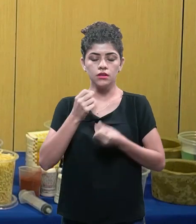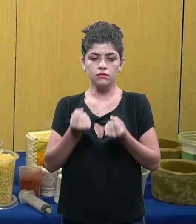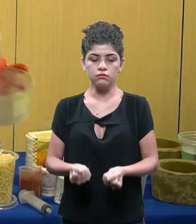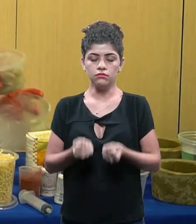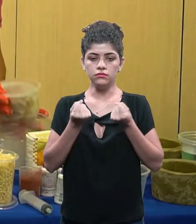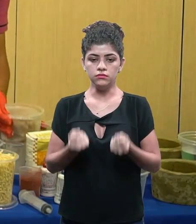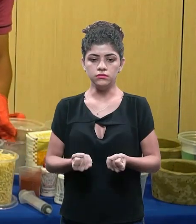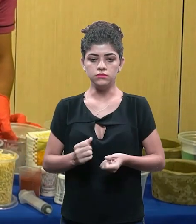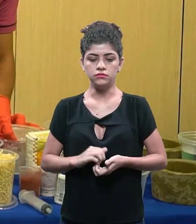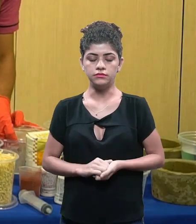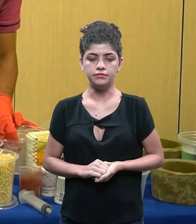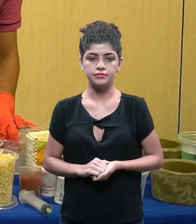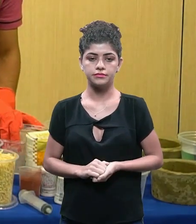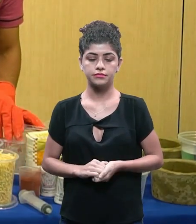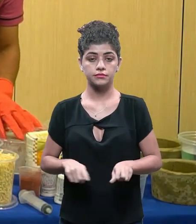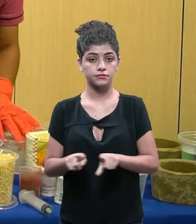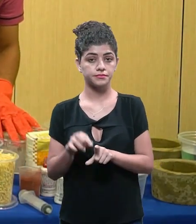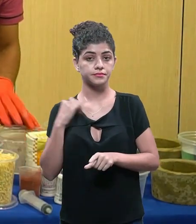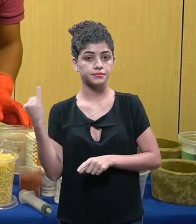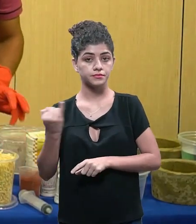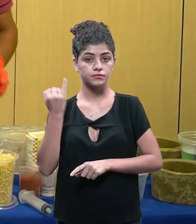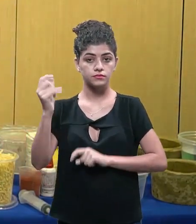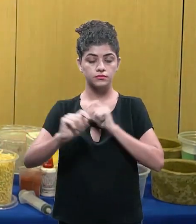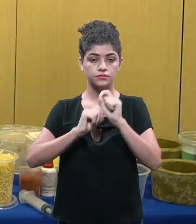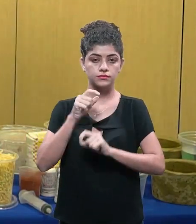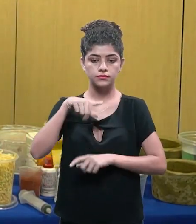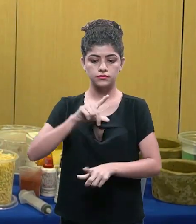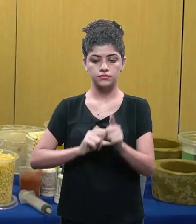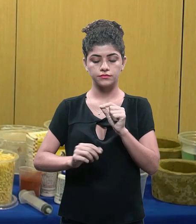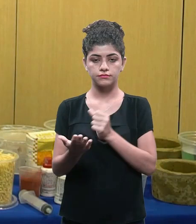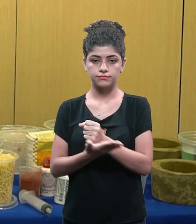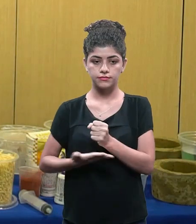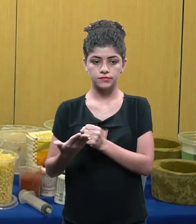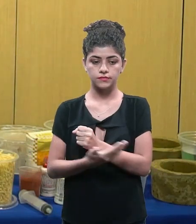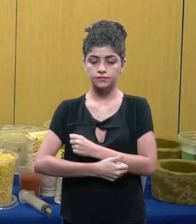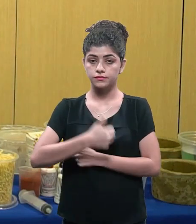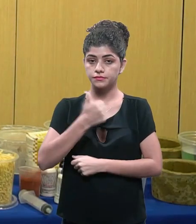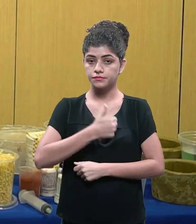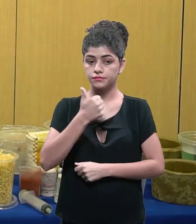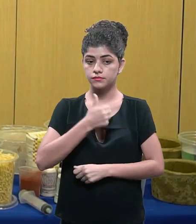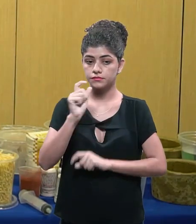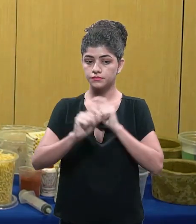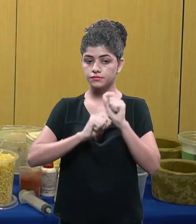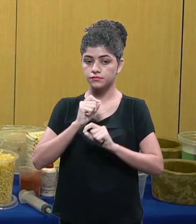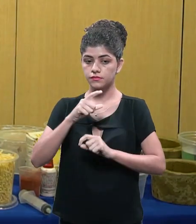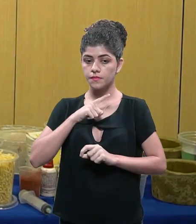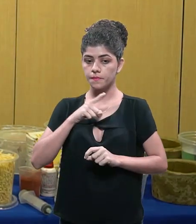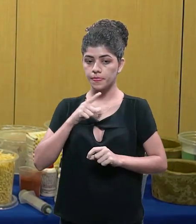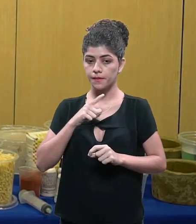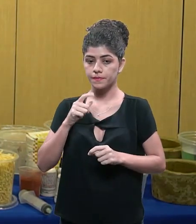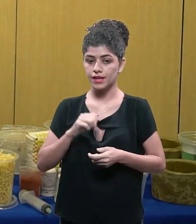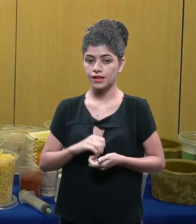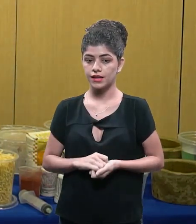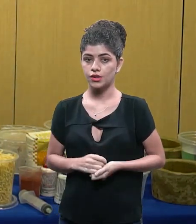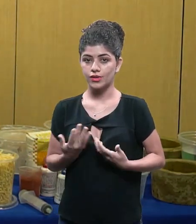aqui dentro pra ter um peso na forma pessoal é importante vocês definirem algumas coisas básicas primeiro pessoal